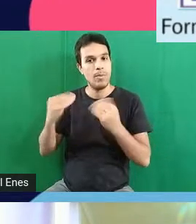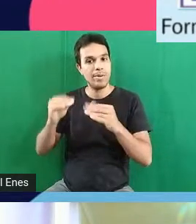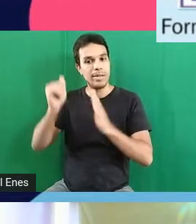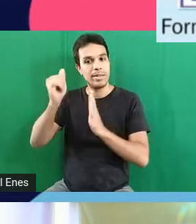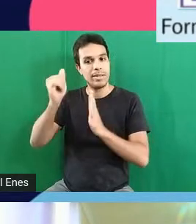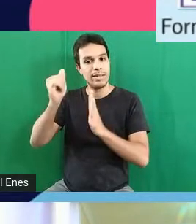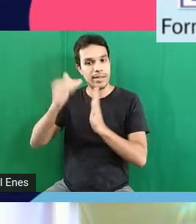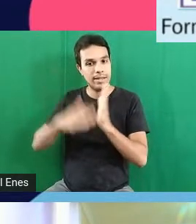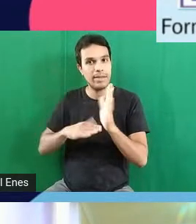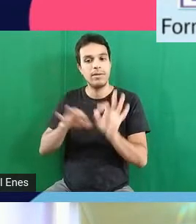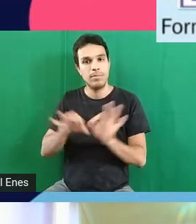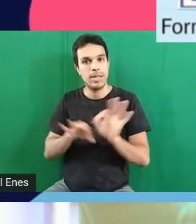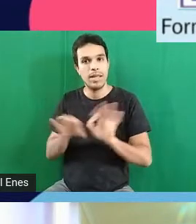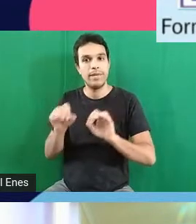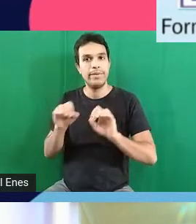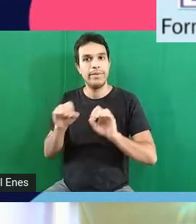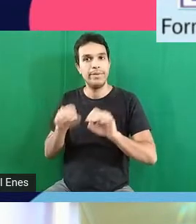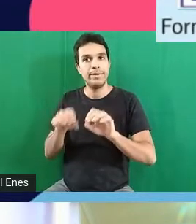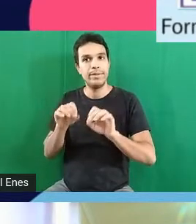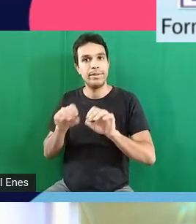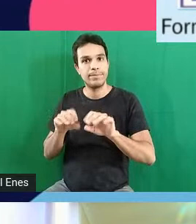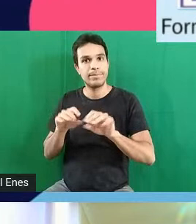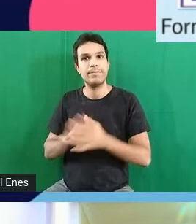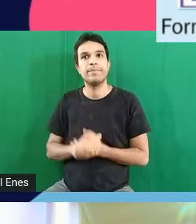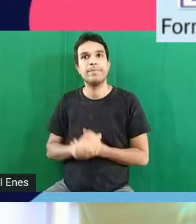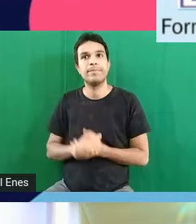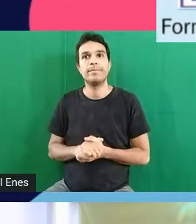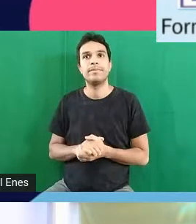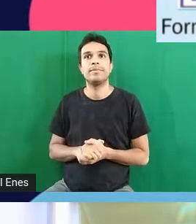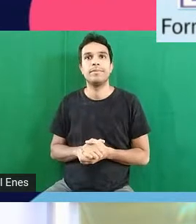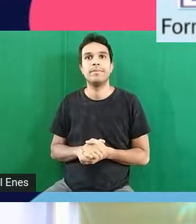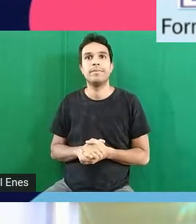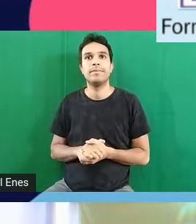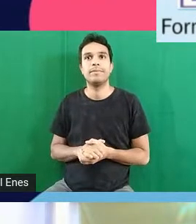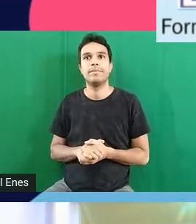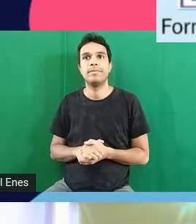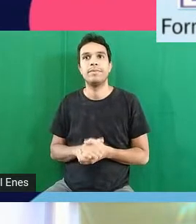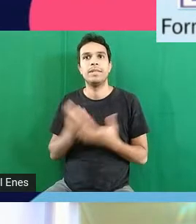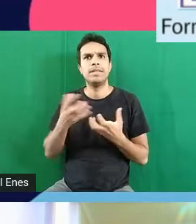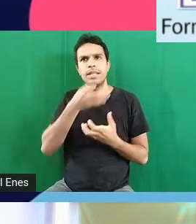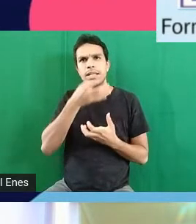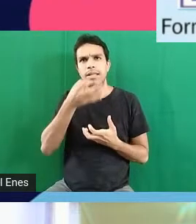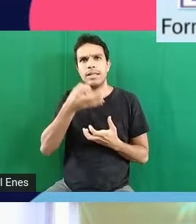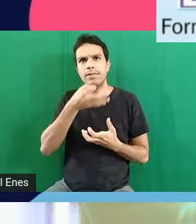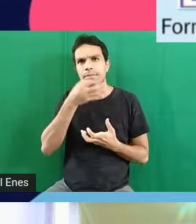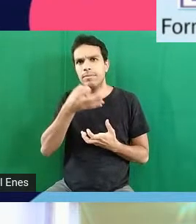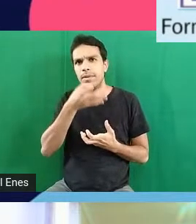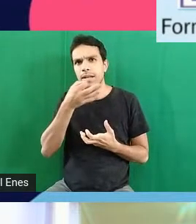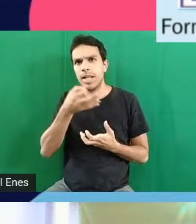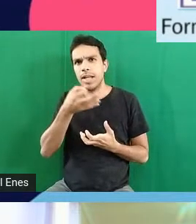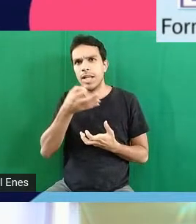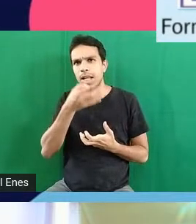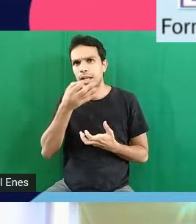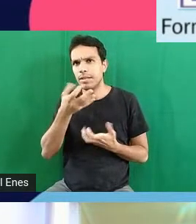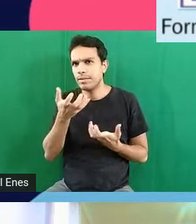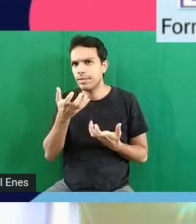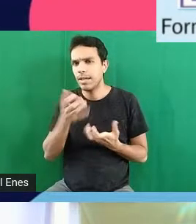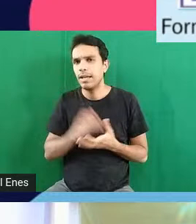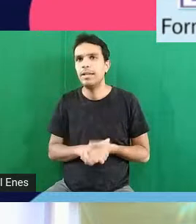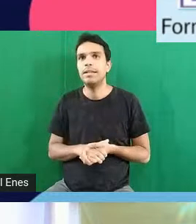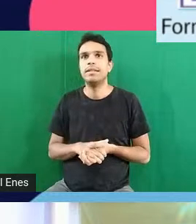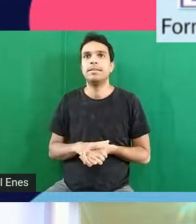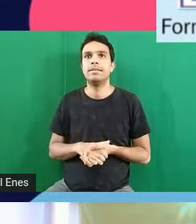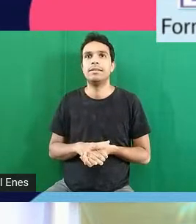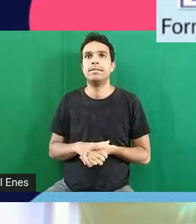ou um relato de experiência a gente quer falar um pouquinho do relato aproveitar ou comentar o fórum Carol,